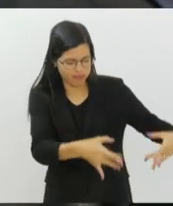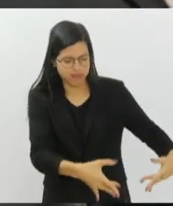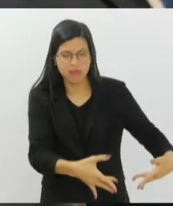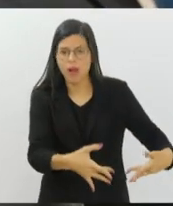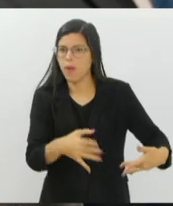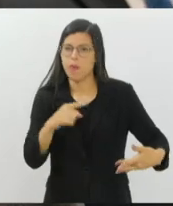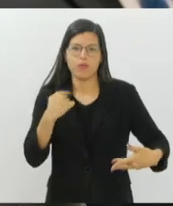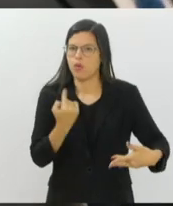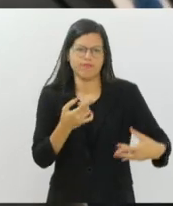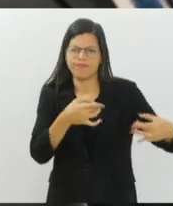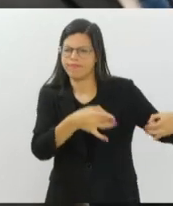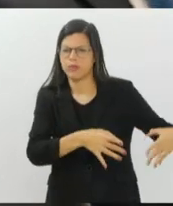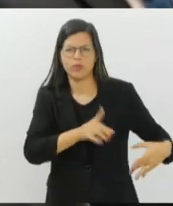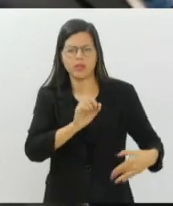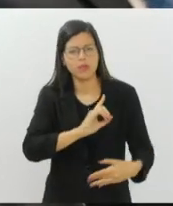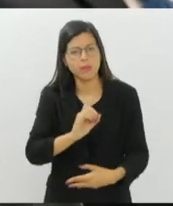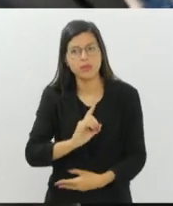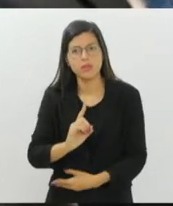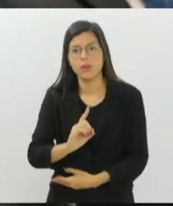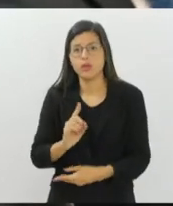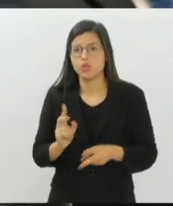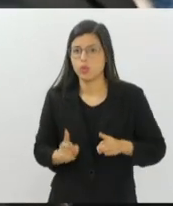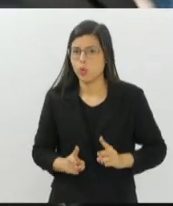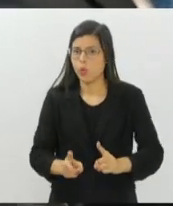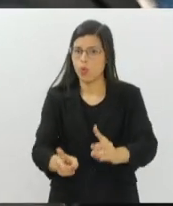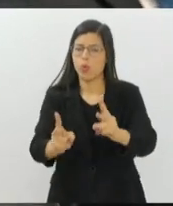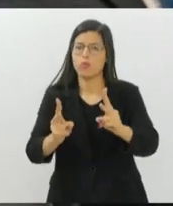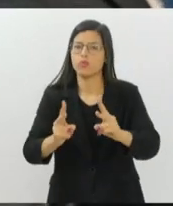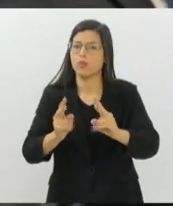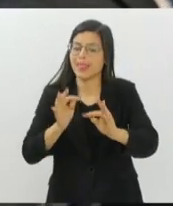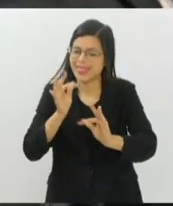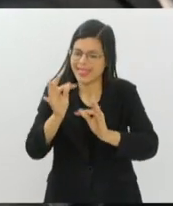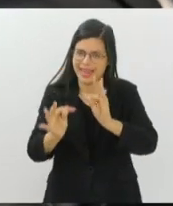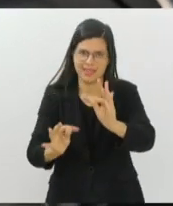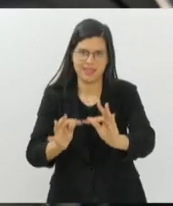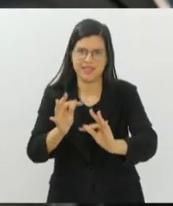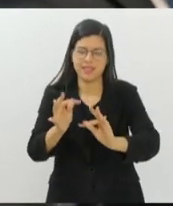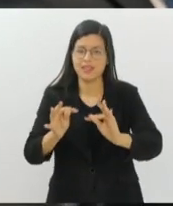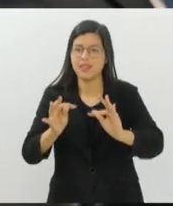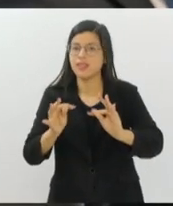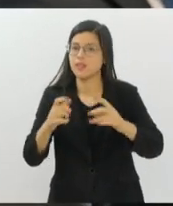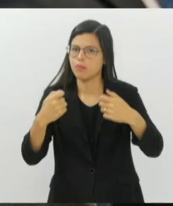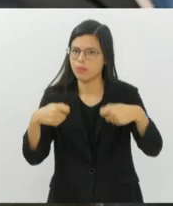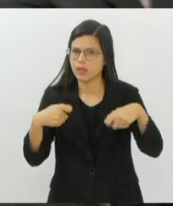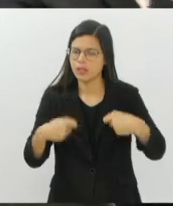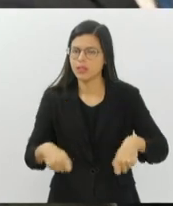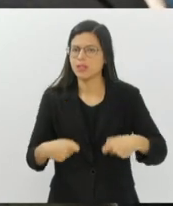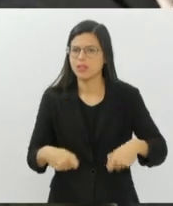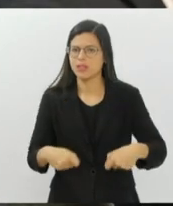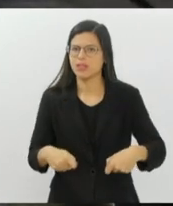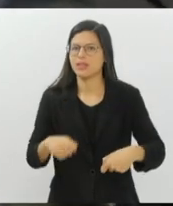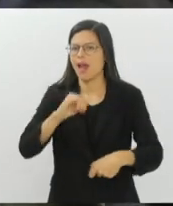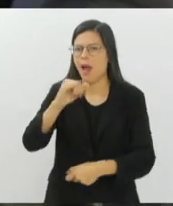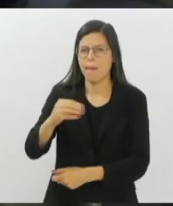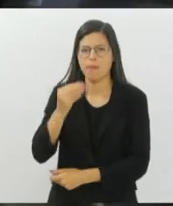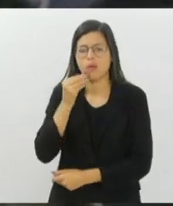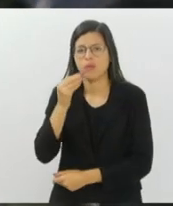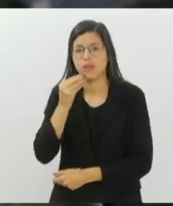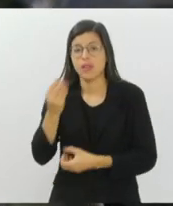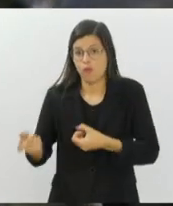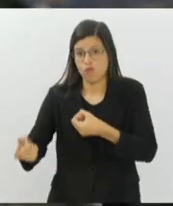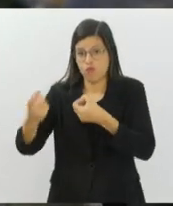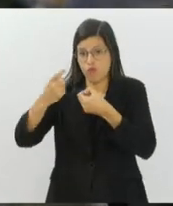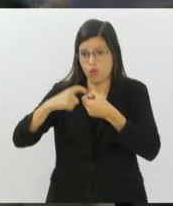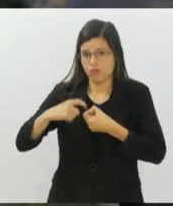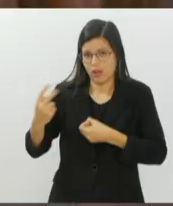a gente não joga fora. Ele continua aí e precisa ser tratado, e devidamente tratado, para poder retornar com